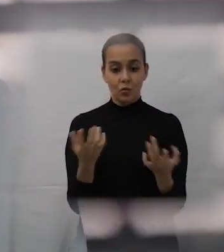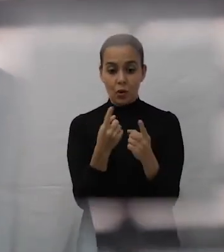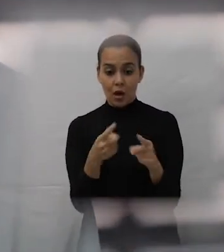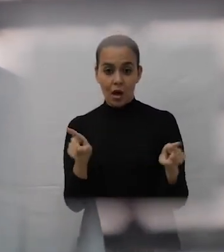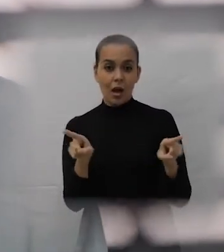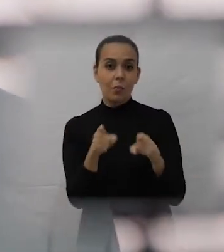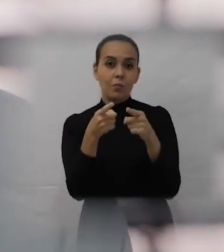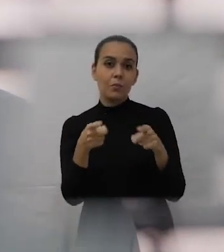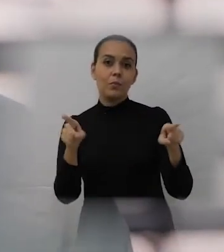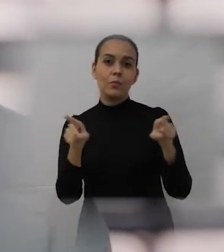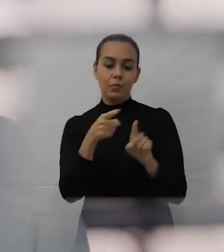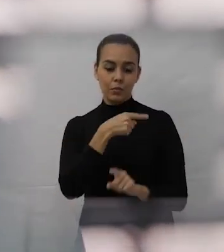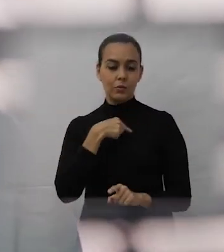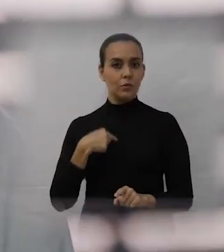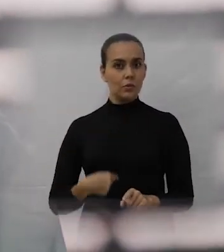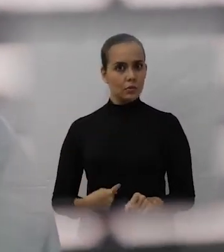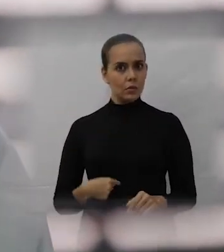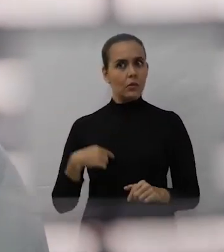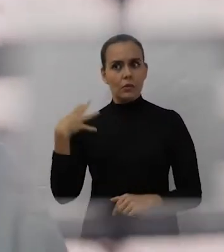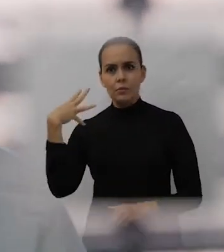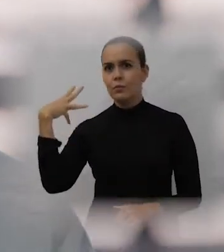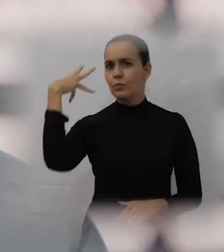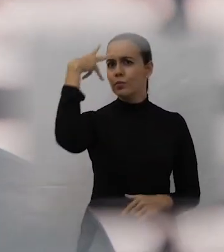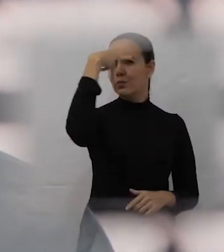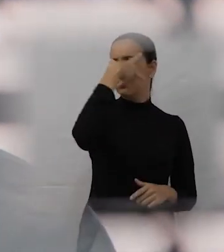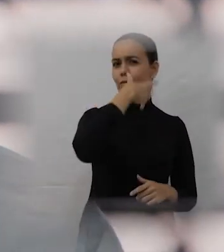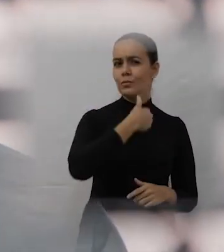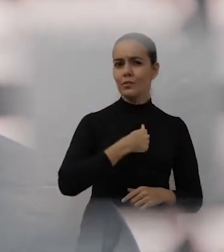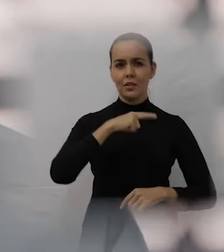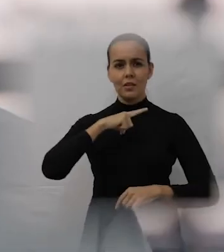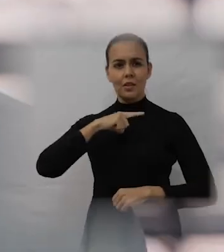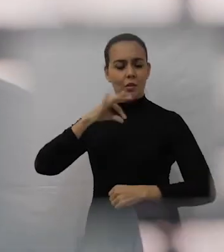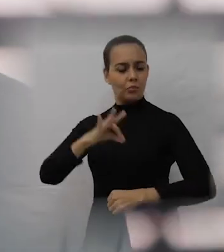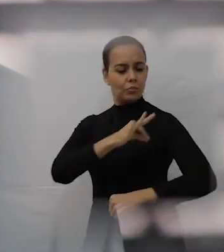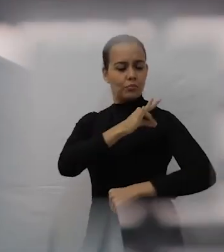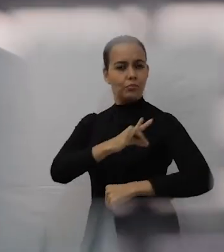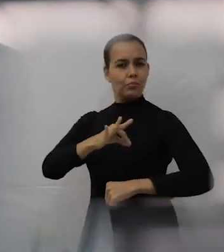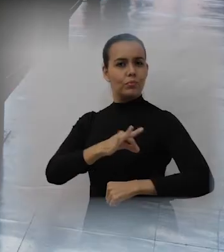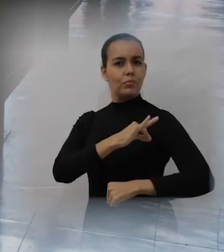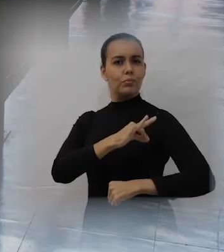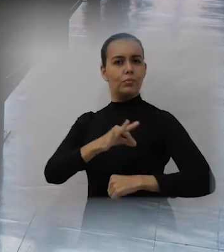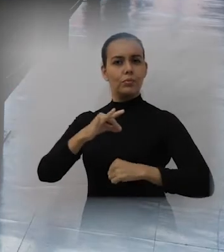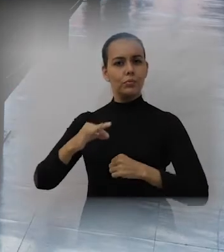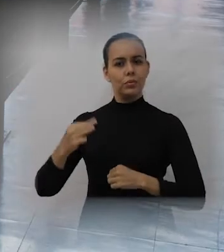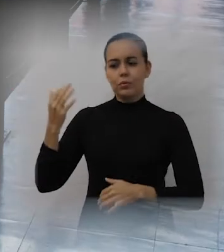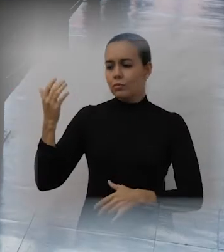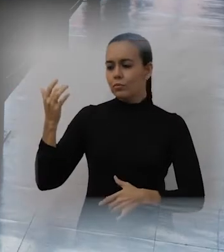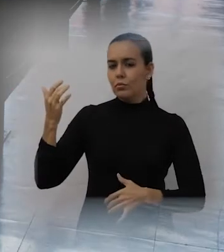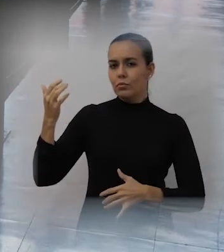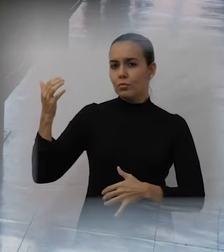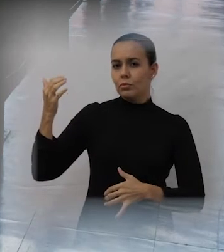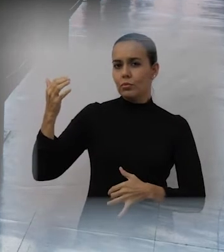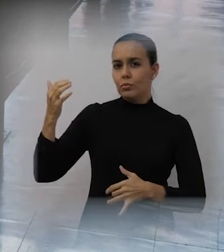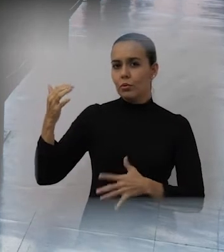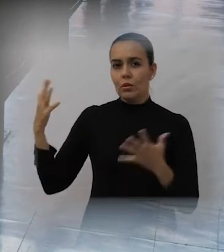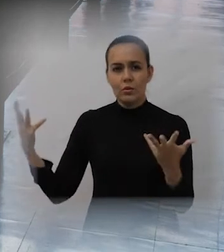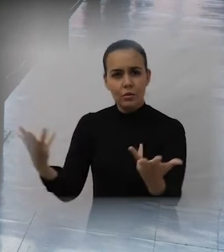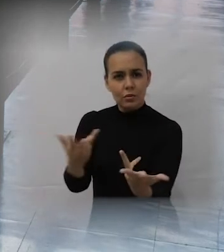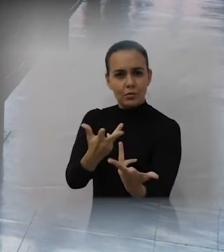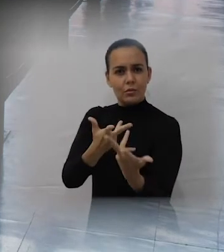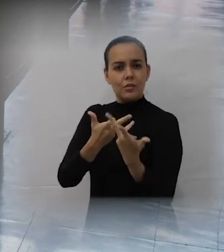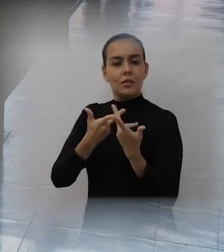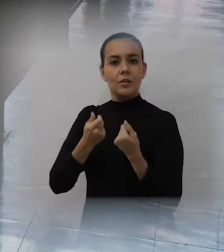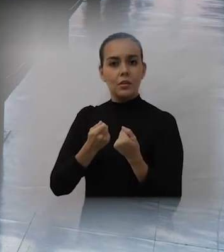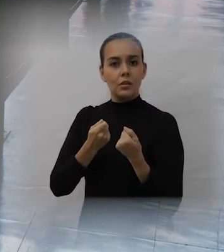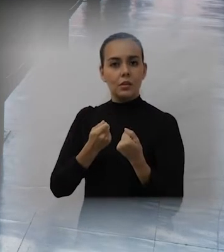interditado, é como se o Ocidente não pudesse conhecer aquilo que é gerado enquanto conhecimento e cultura lá no Oriente, né? A não ser o